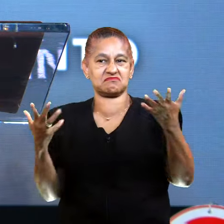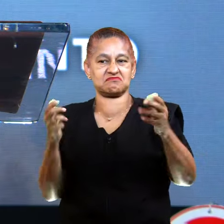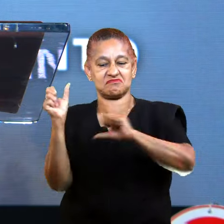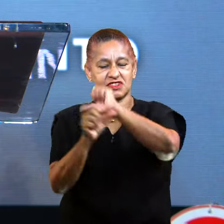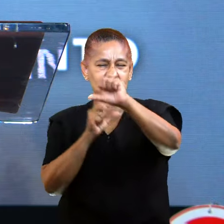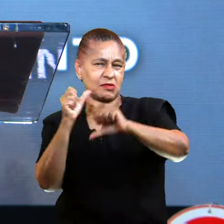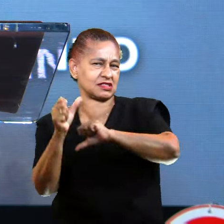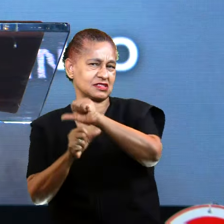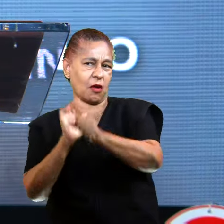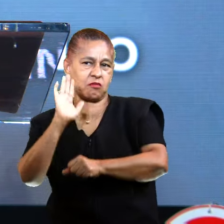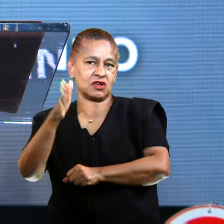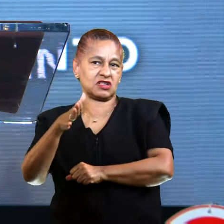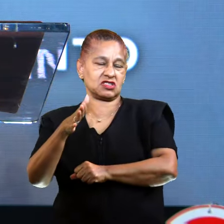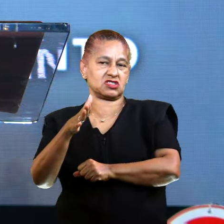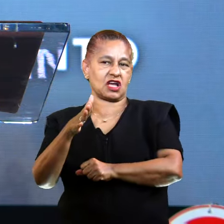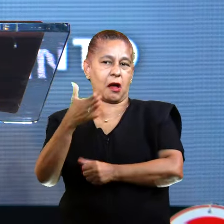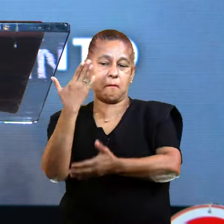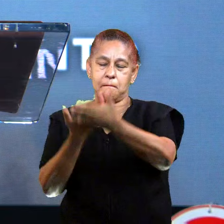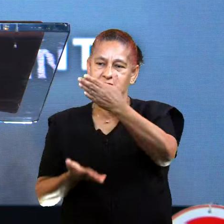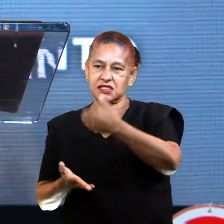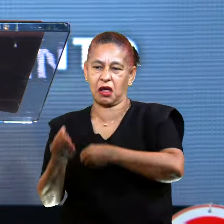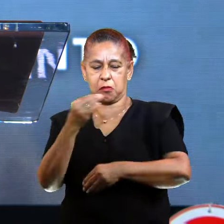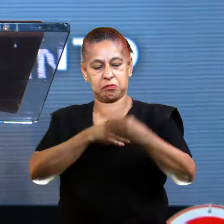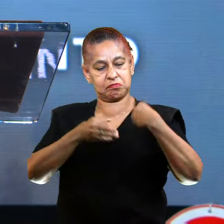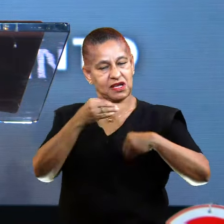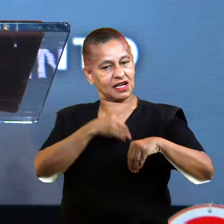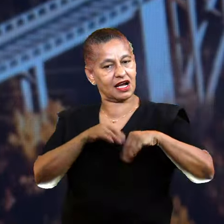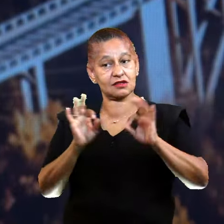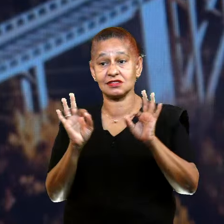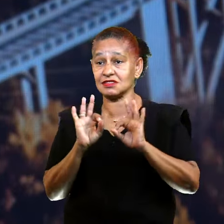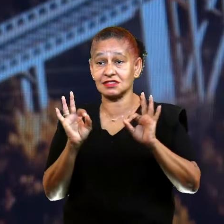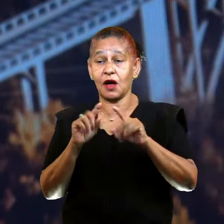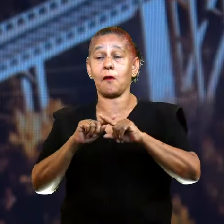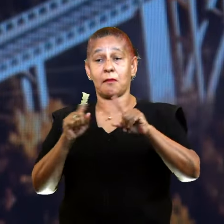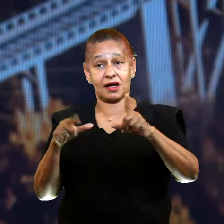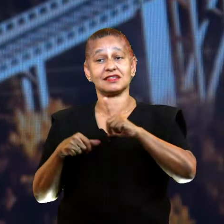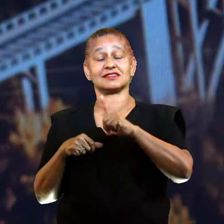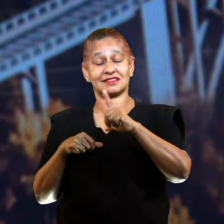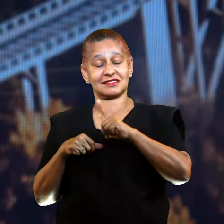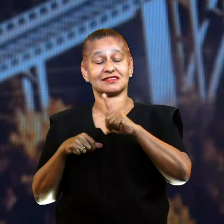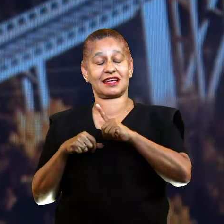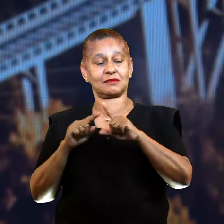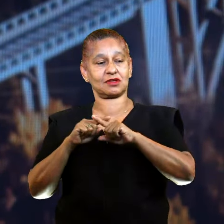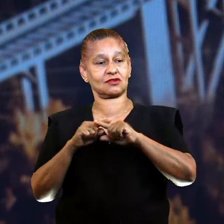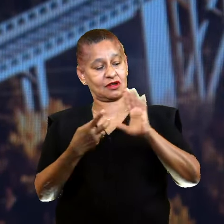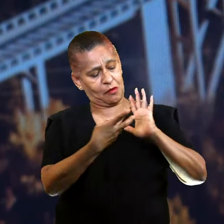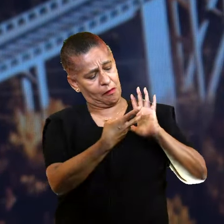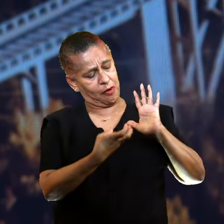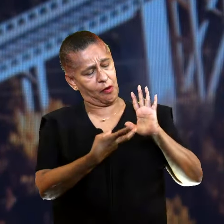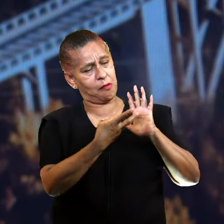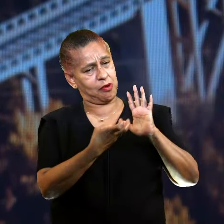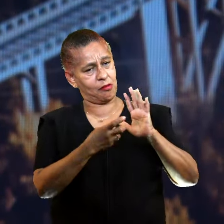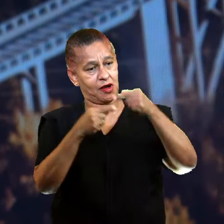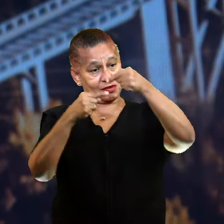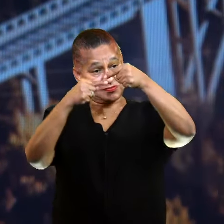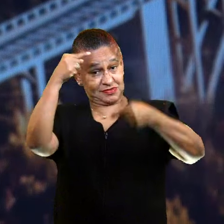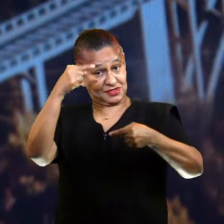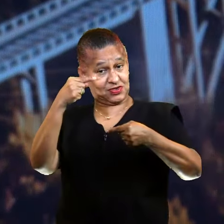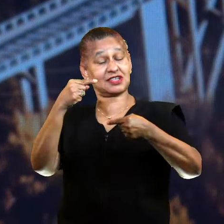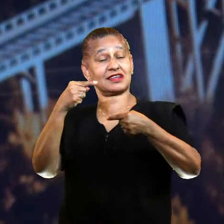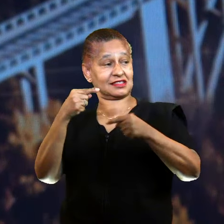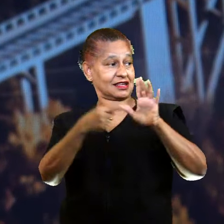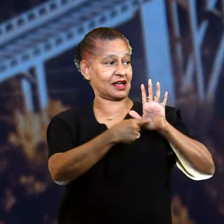Alguém que não tem possibilidade de transformação e mudança. Mas quando nós olhamos essa incoerência